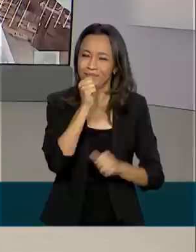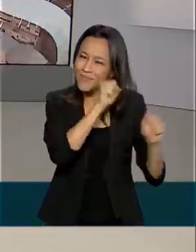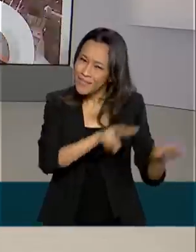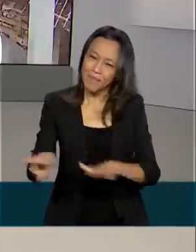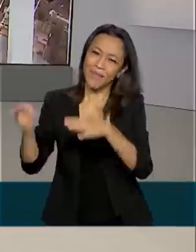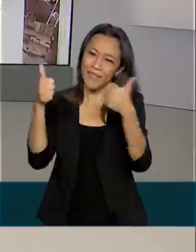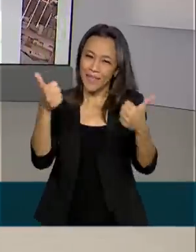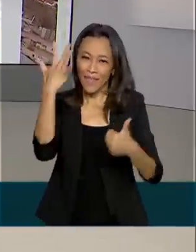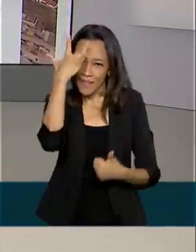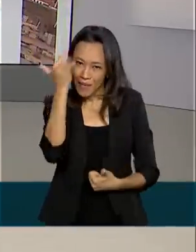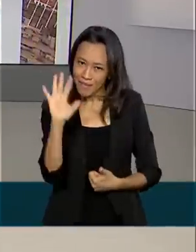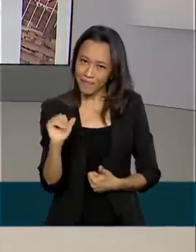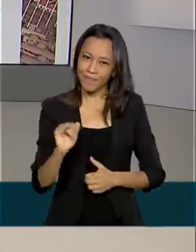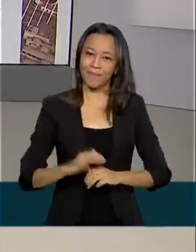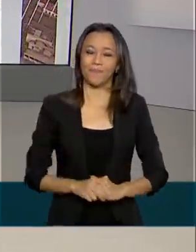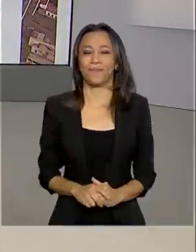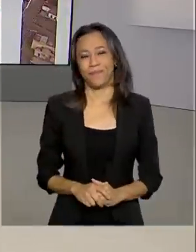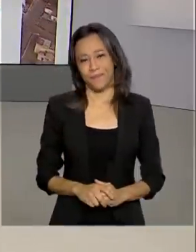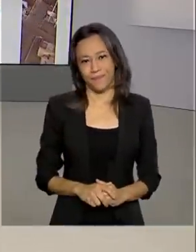você e até amanhã.